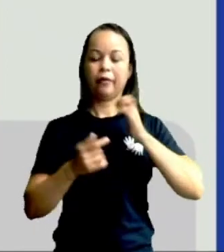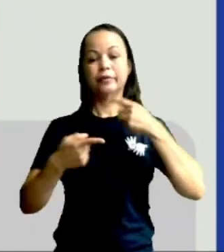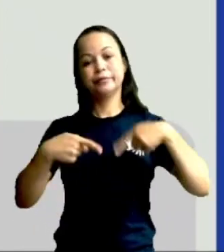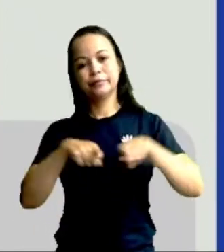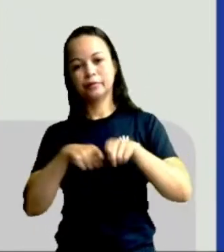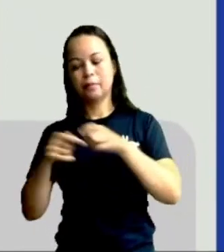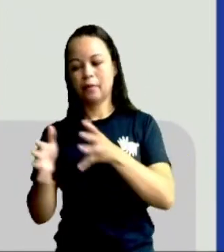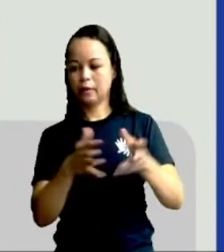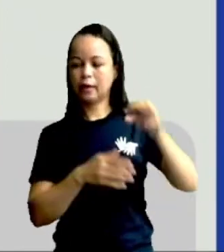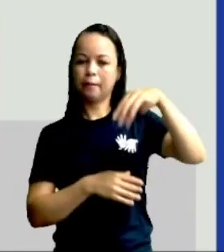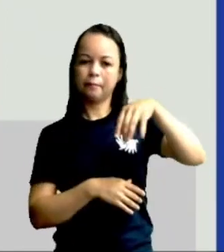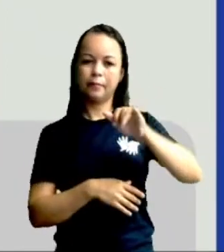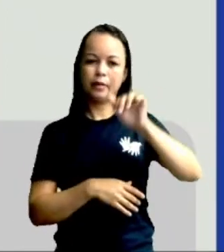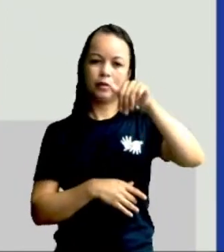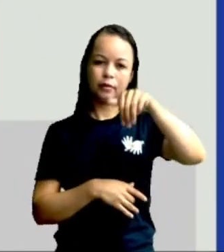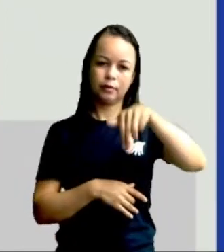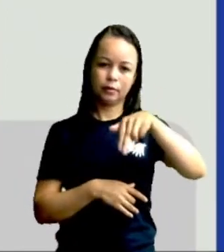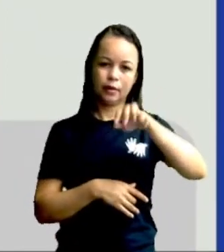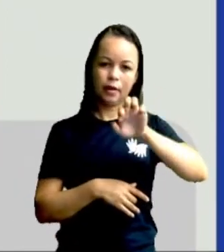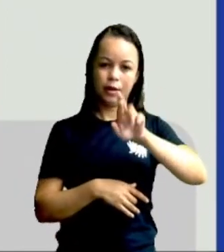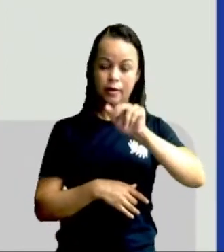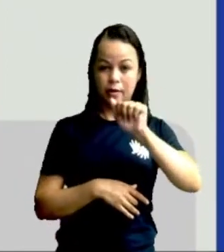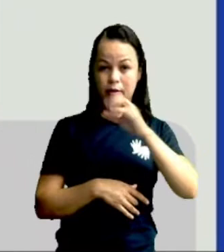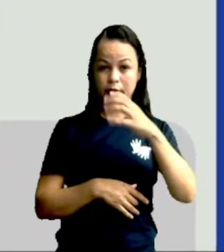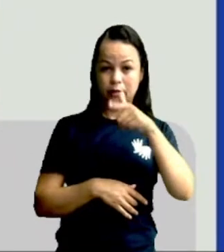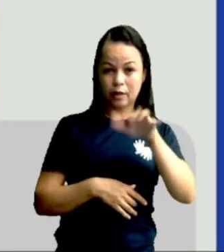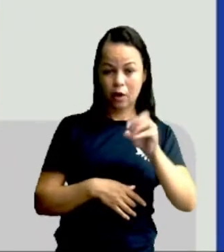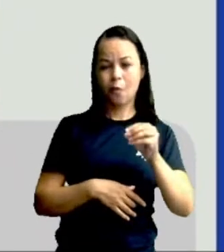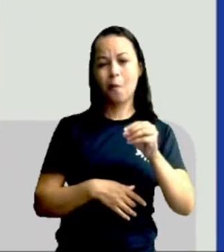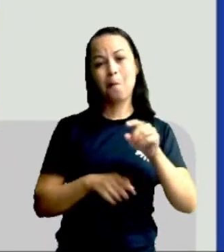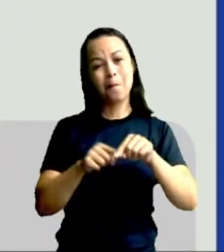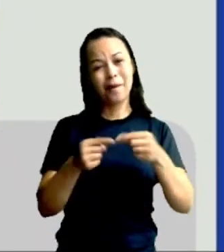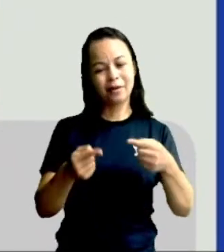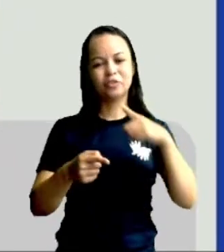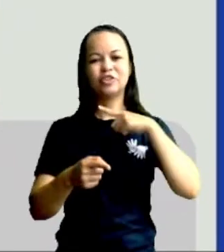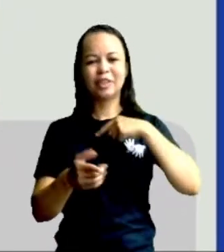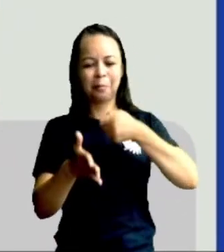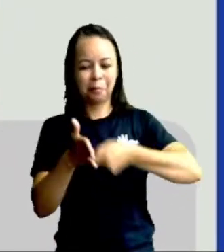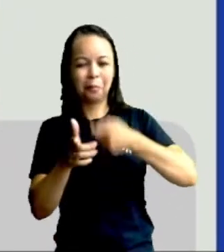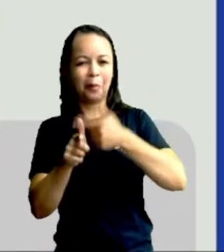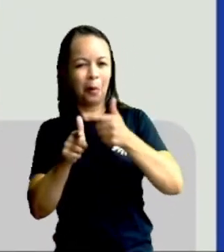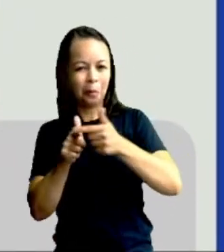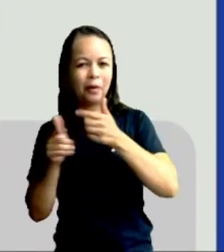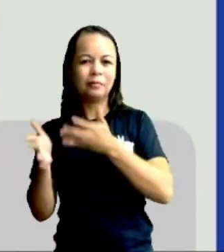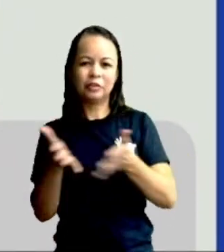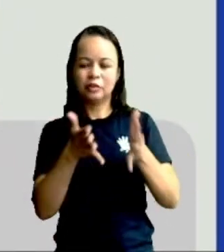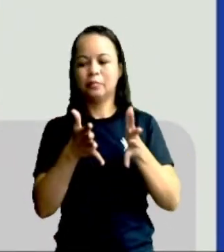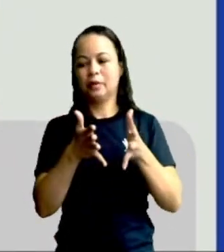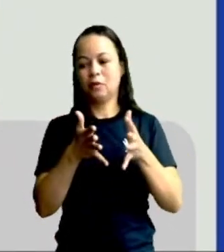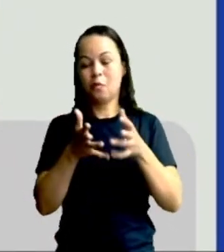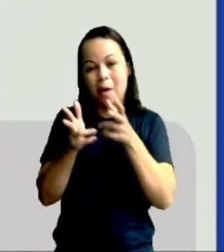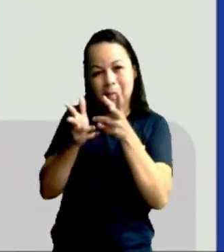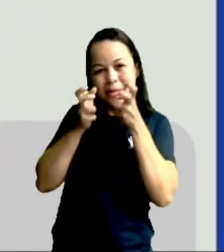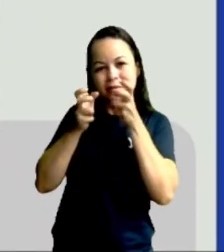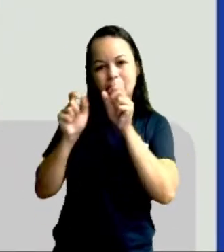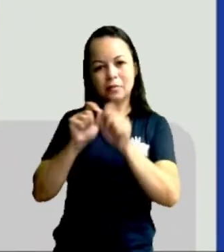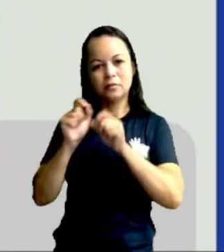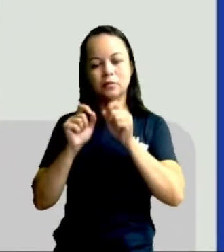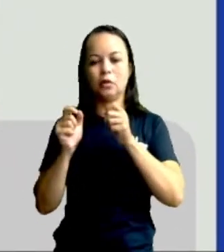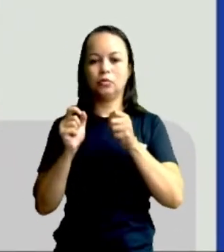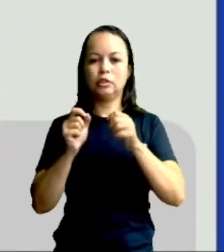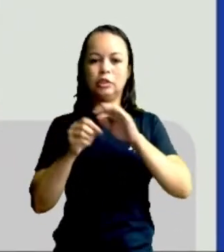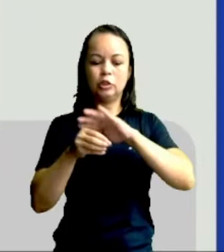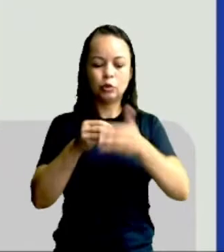também vai ter, claro, com certeza, os seus impactos. Quando tangem na questão da percepção que a gente usa aqui de